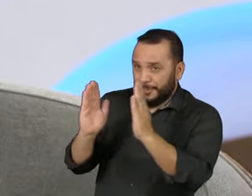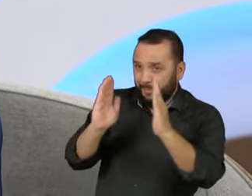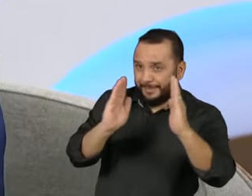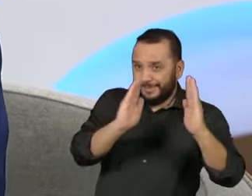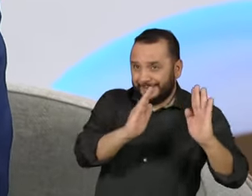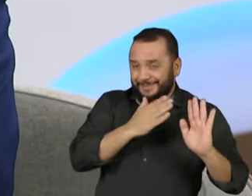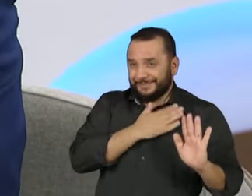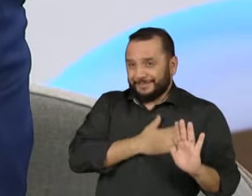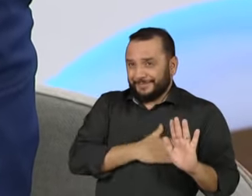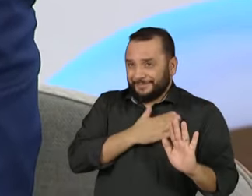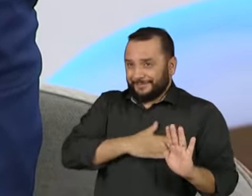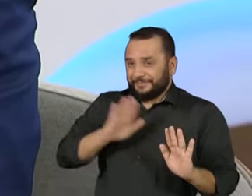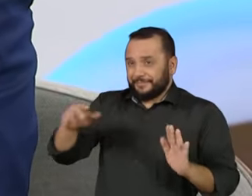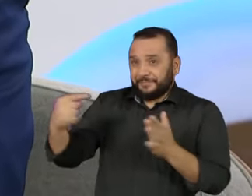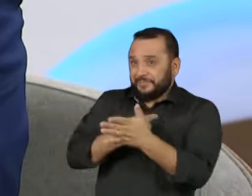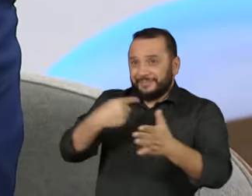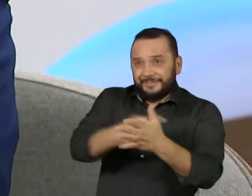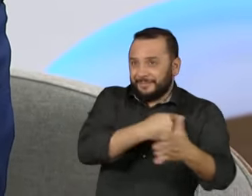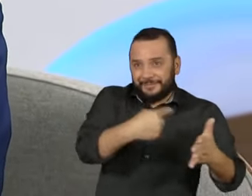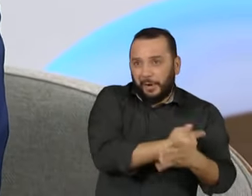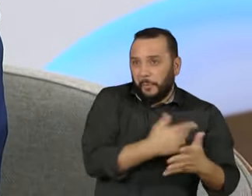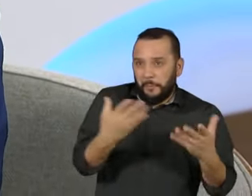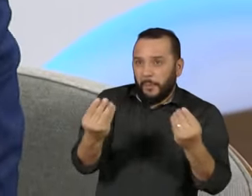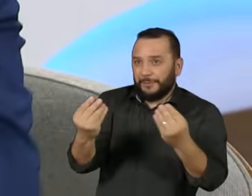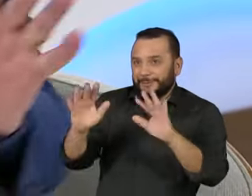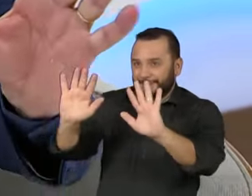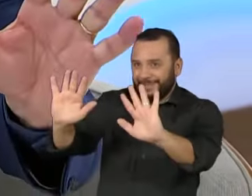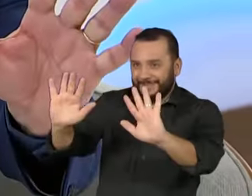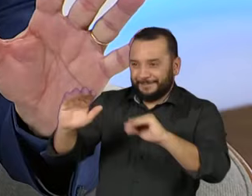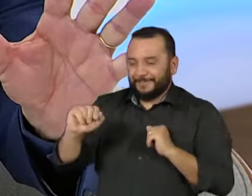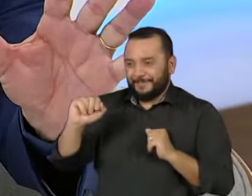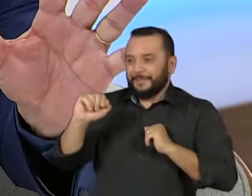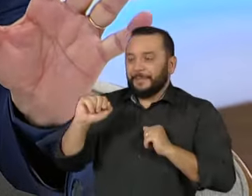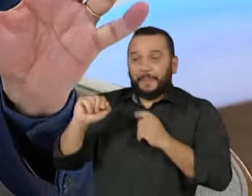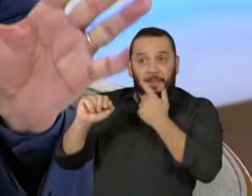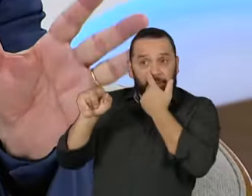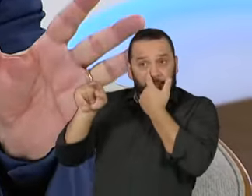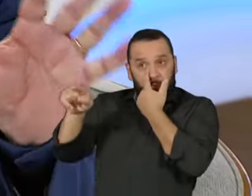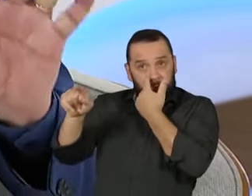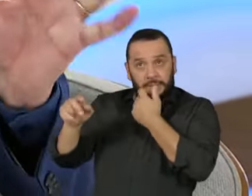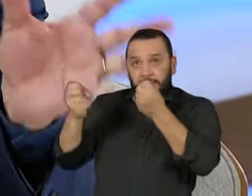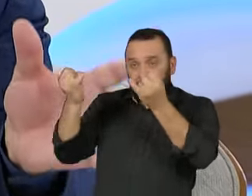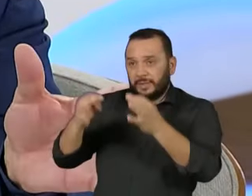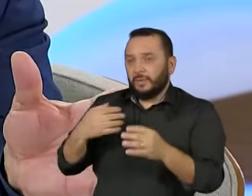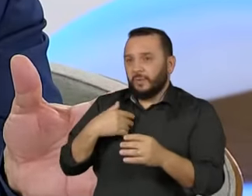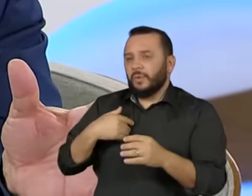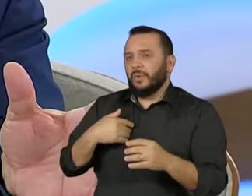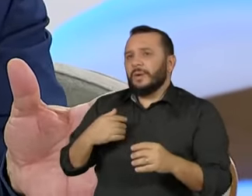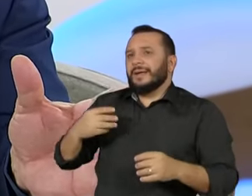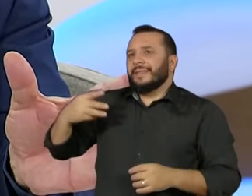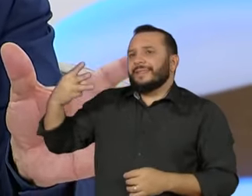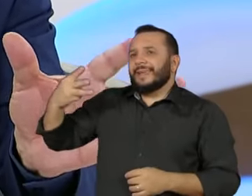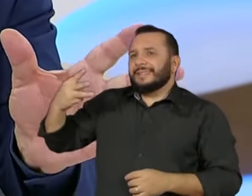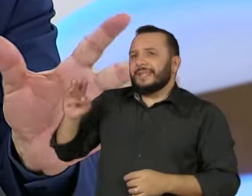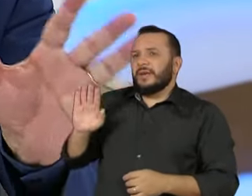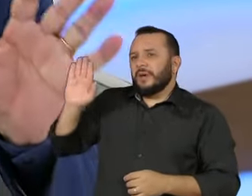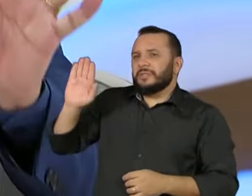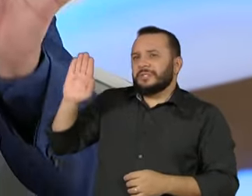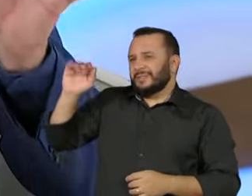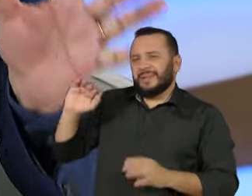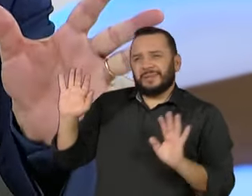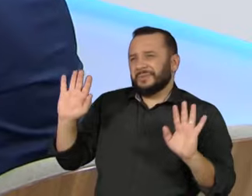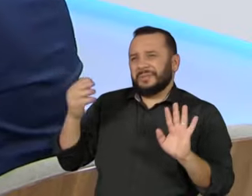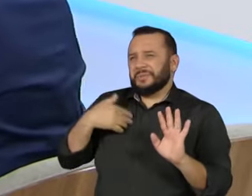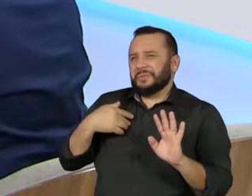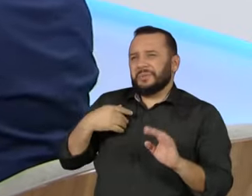São muitas perguntas. Então, assim, você fala em terceira via, eu não uso esse termo, Malu, eu chamo de